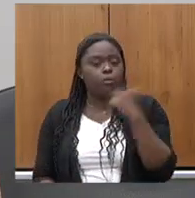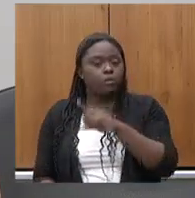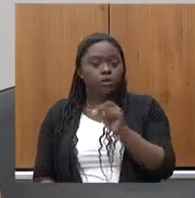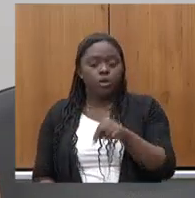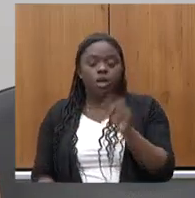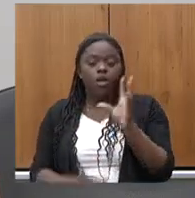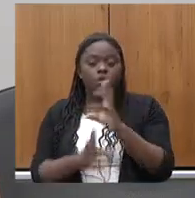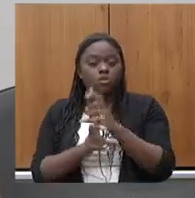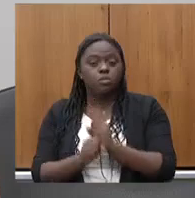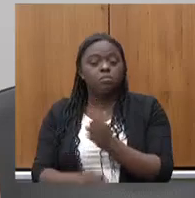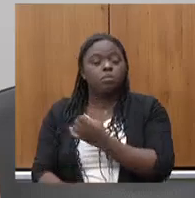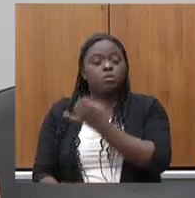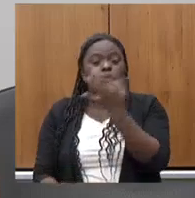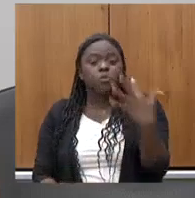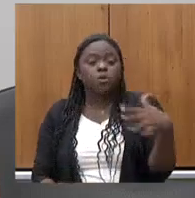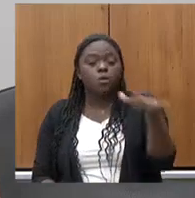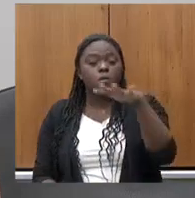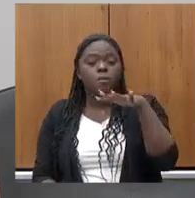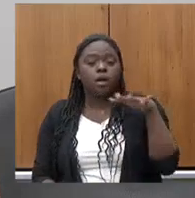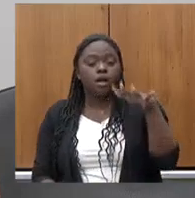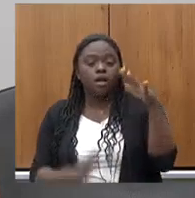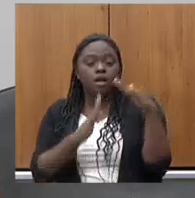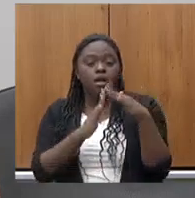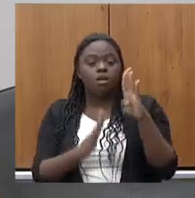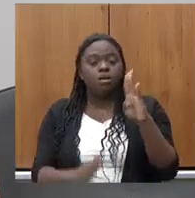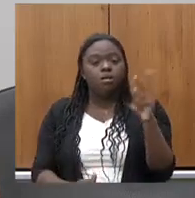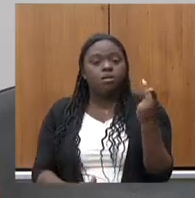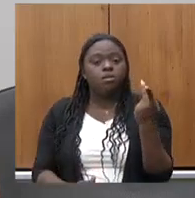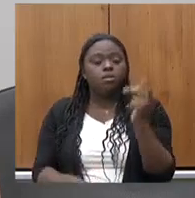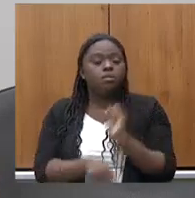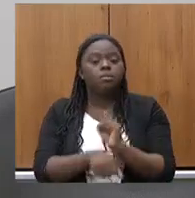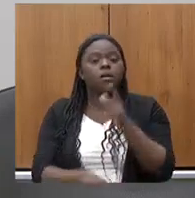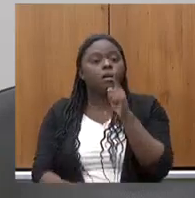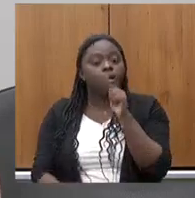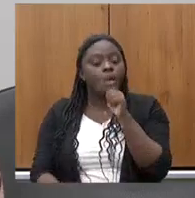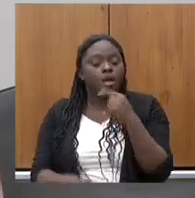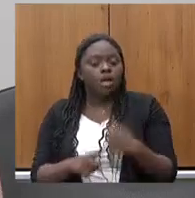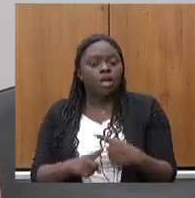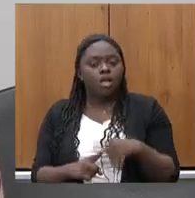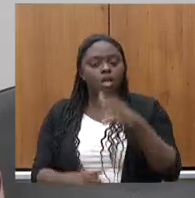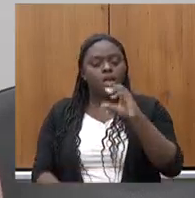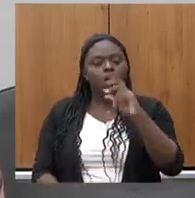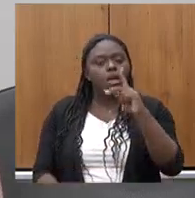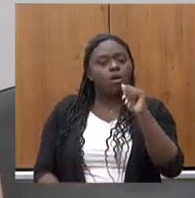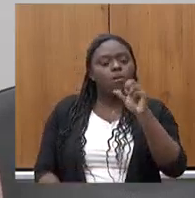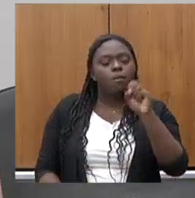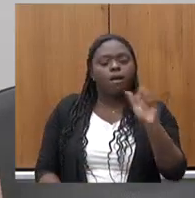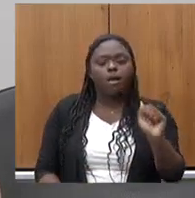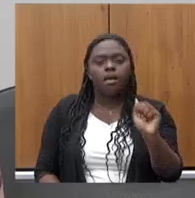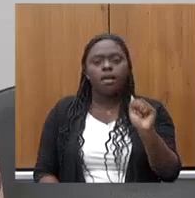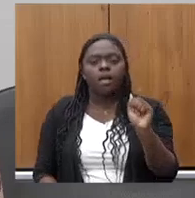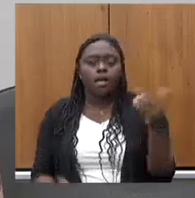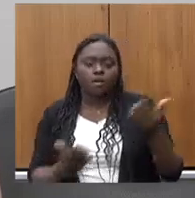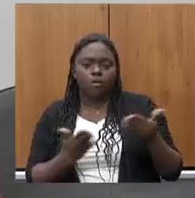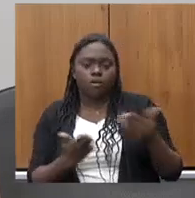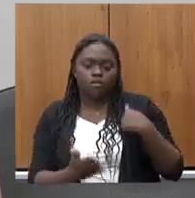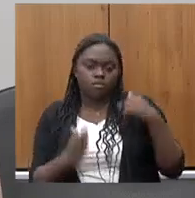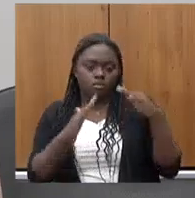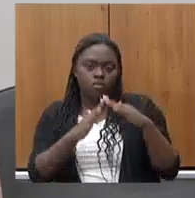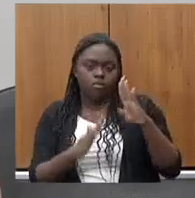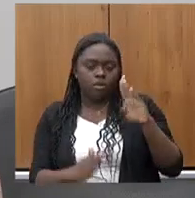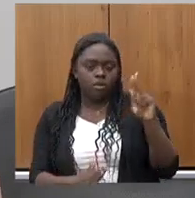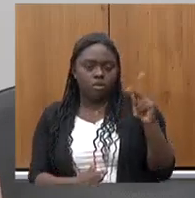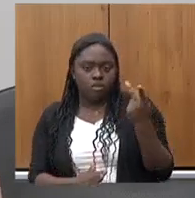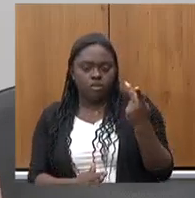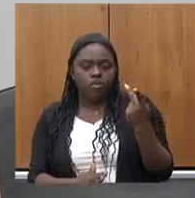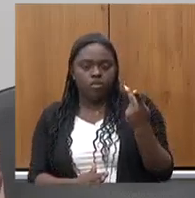somar quantas vezes o bairro que eu moro em Belo Horizonte ficou sem água porque a COPASA sequer agora que eu moro em Belo Horizonte eu não